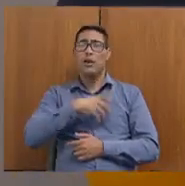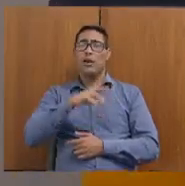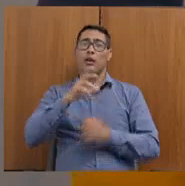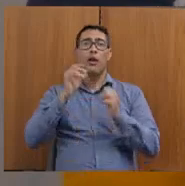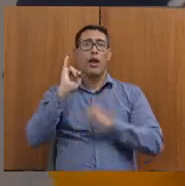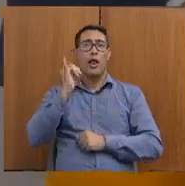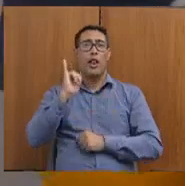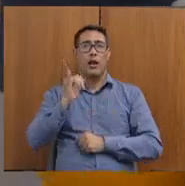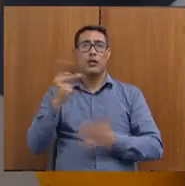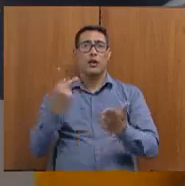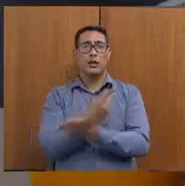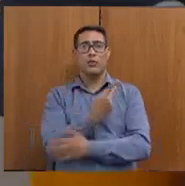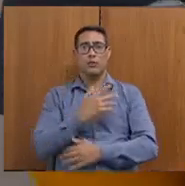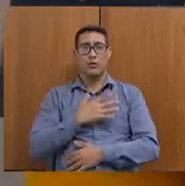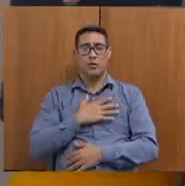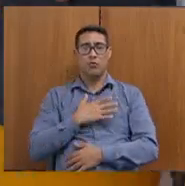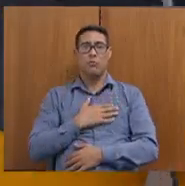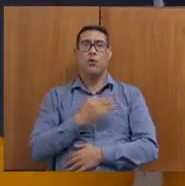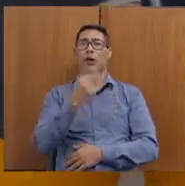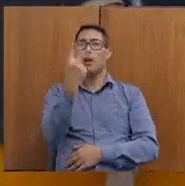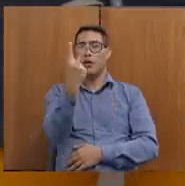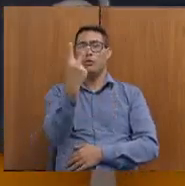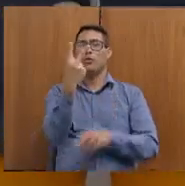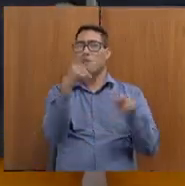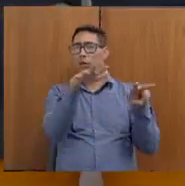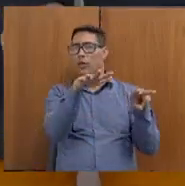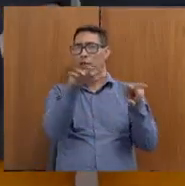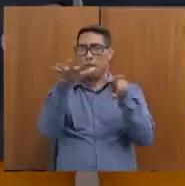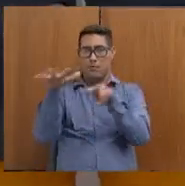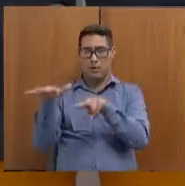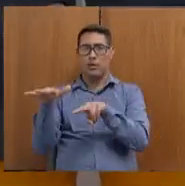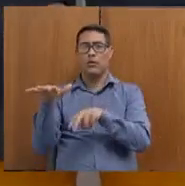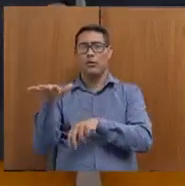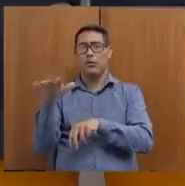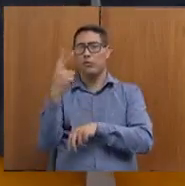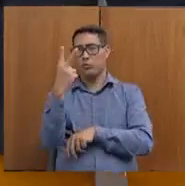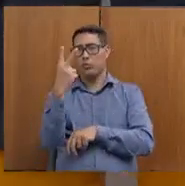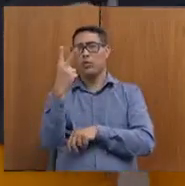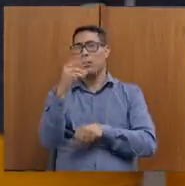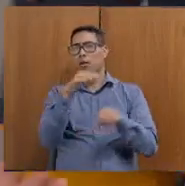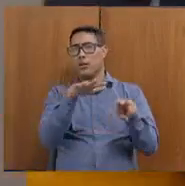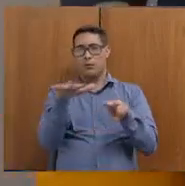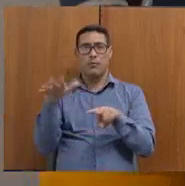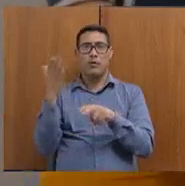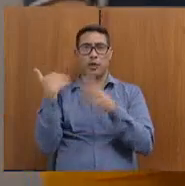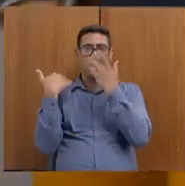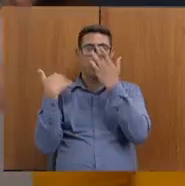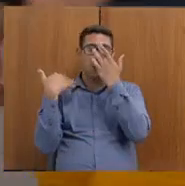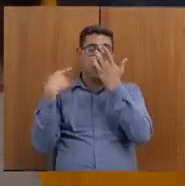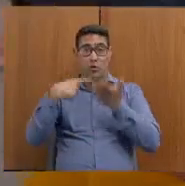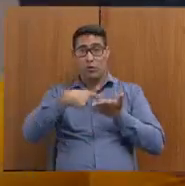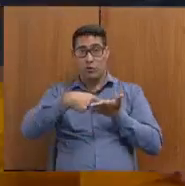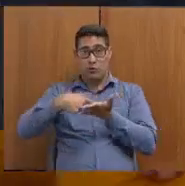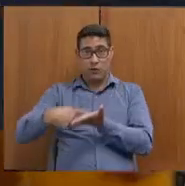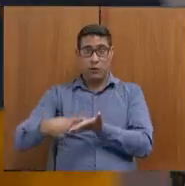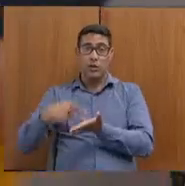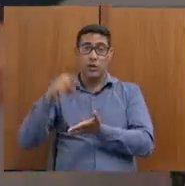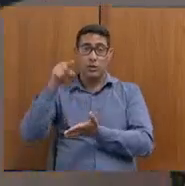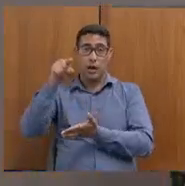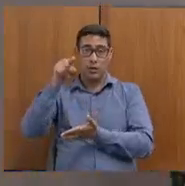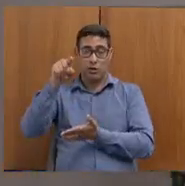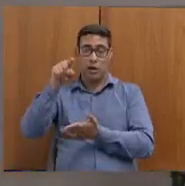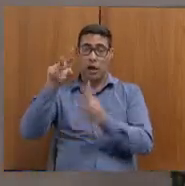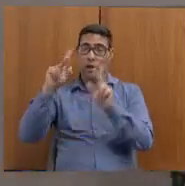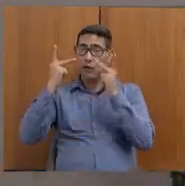aconteceu comigo há duas semanas, mais ou menos. Eu fui convidada para o Banco Mundial para ir ao Washington, em uma